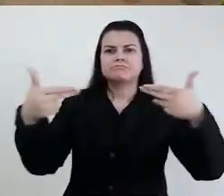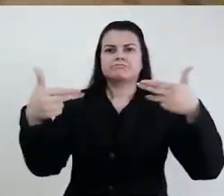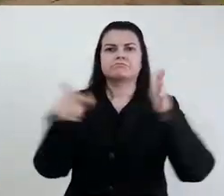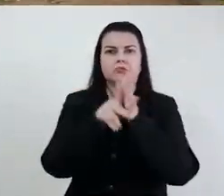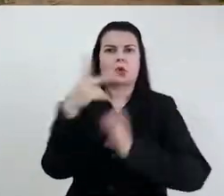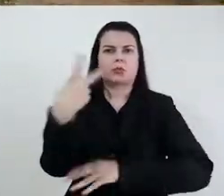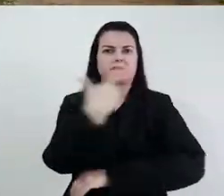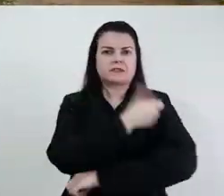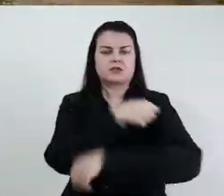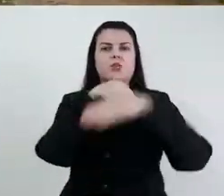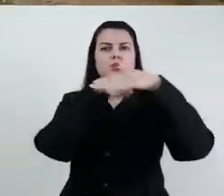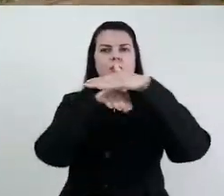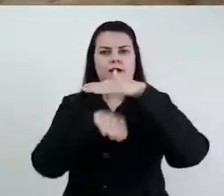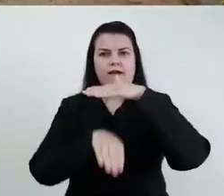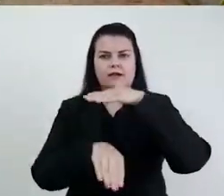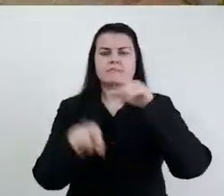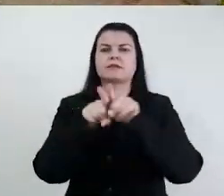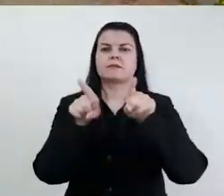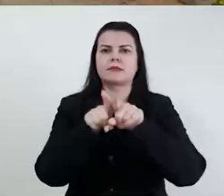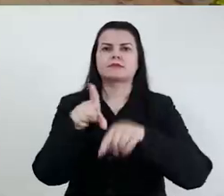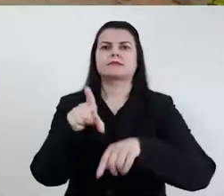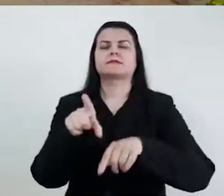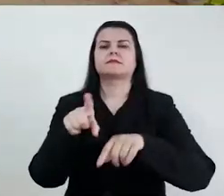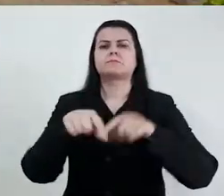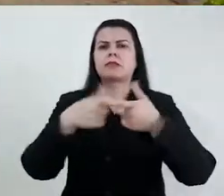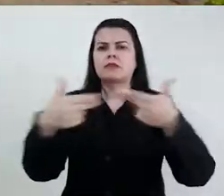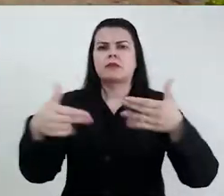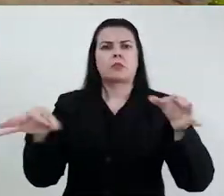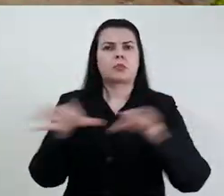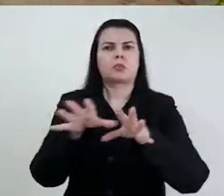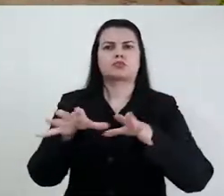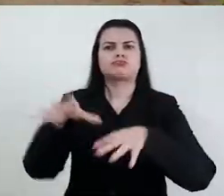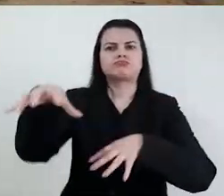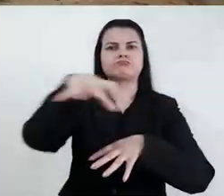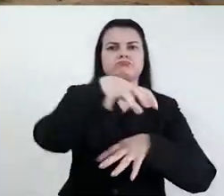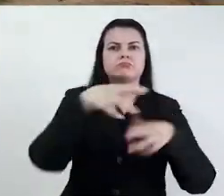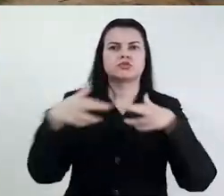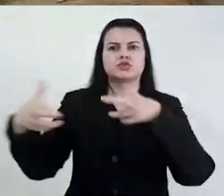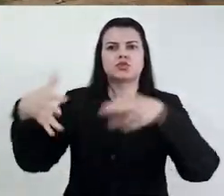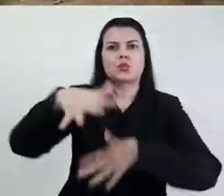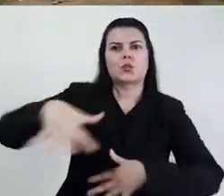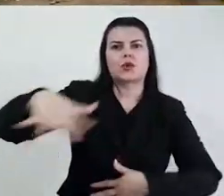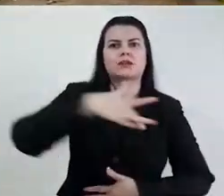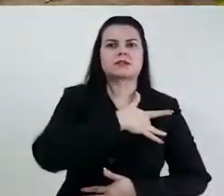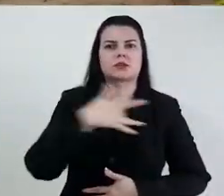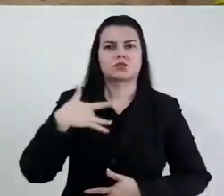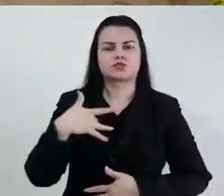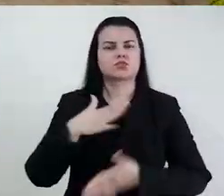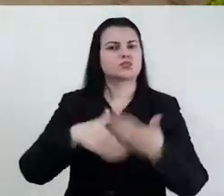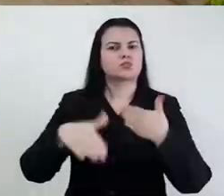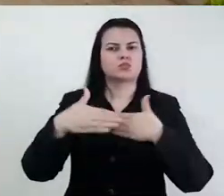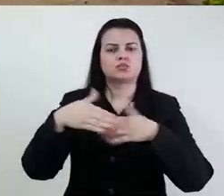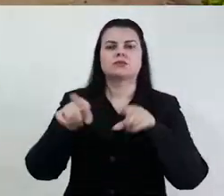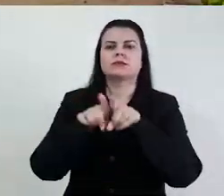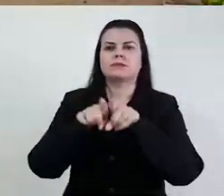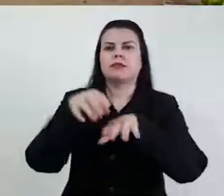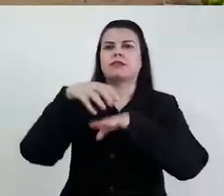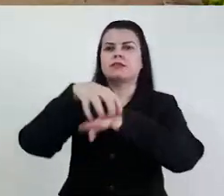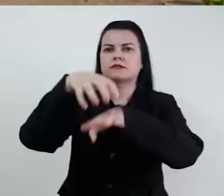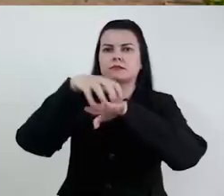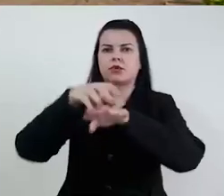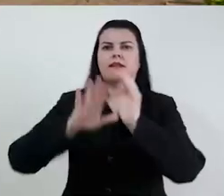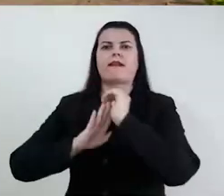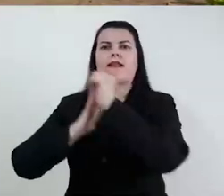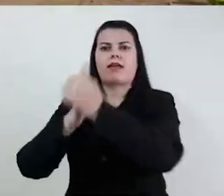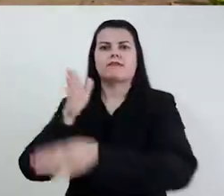vacinas, as seringas agulhadas já distribuídas nas regiões de saúde e também a logística, o transporte para levar